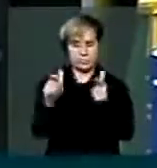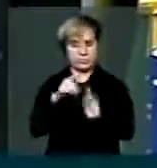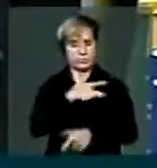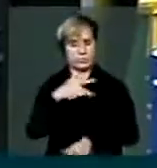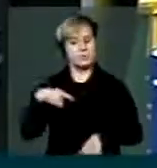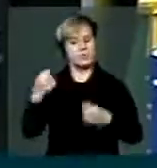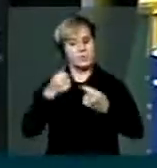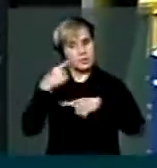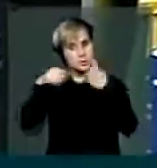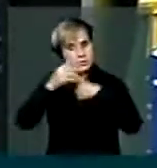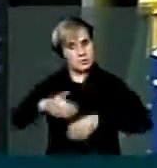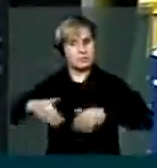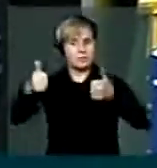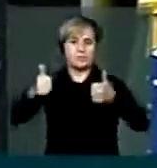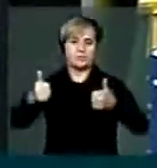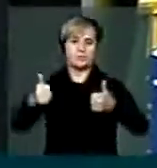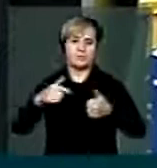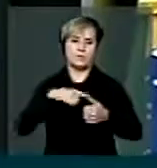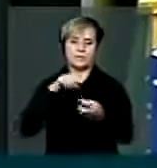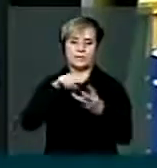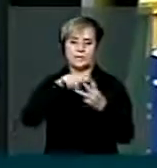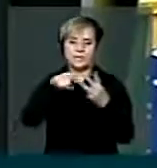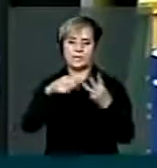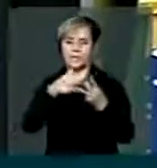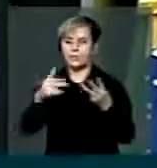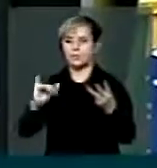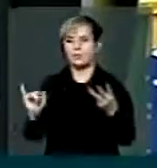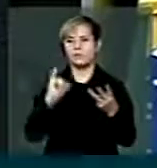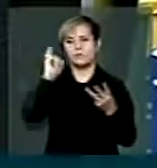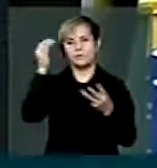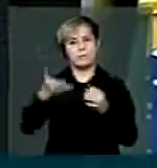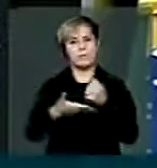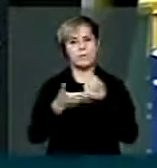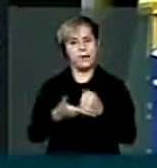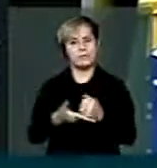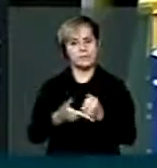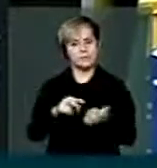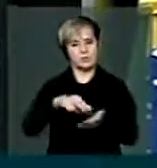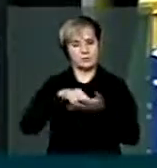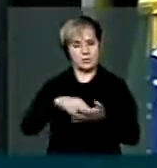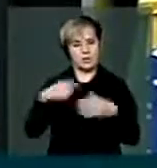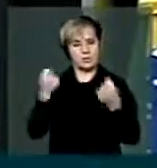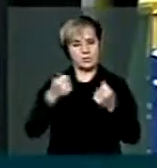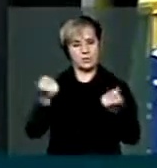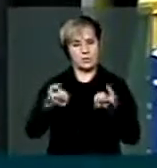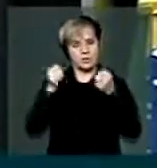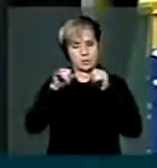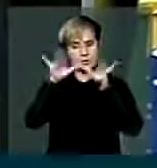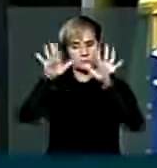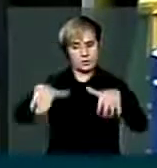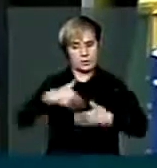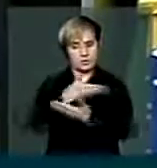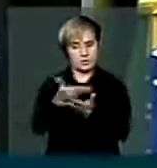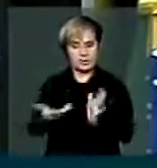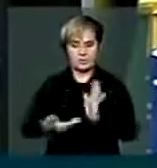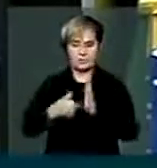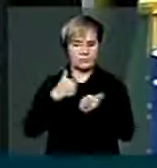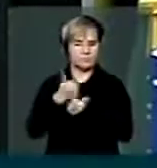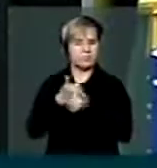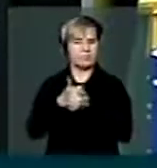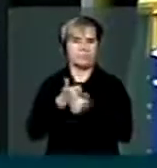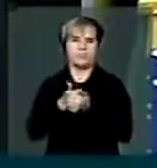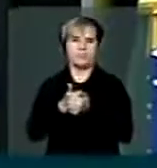temos que avançar. E tem três questões básicas que eu acho que nós gostaríamos de deixar para essa casa fazer uma reflexão.